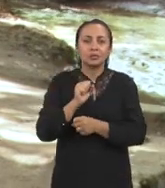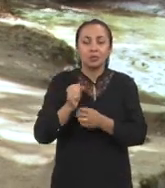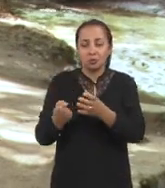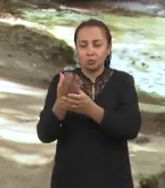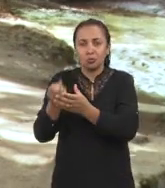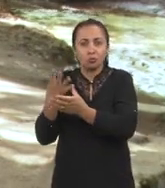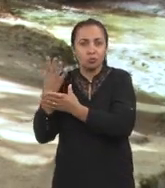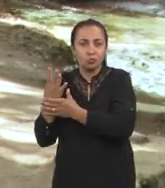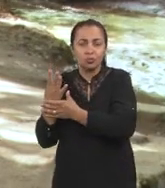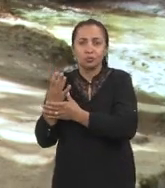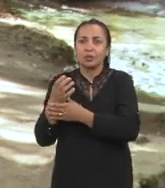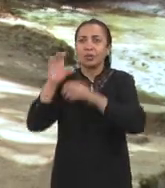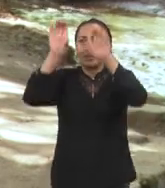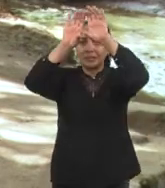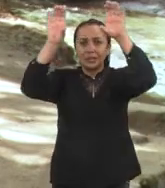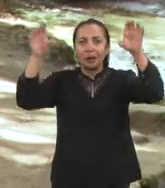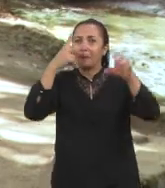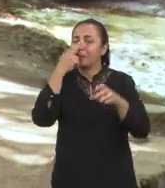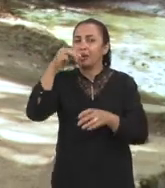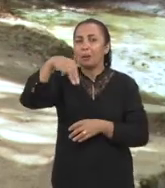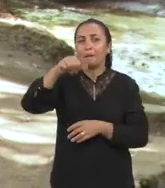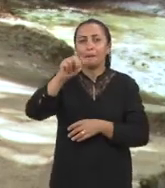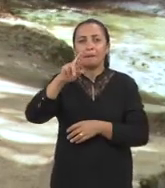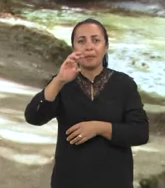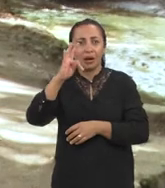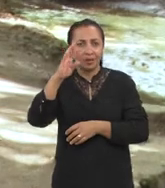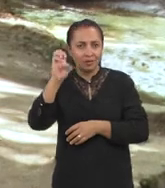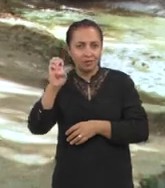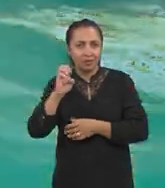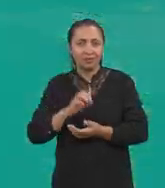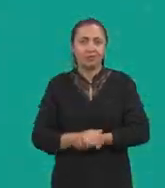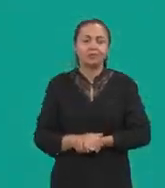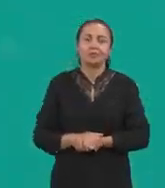inóspitas, similares às de Marte, na estação espacial.